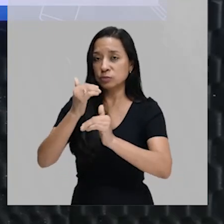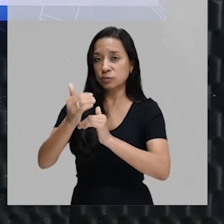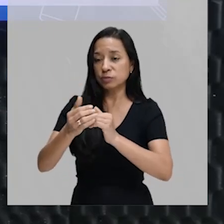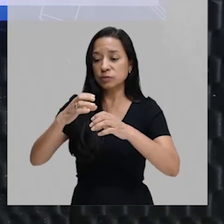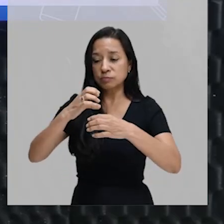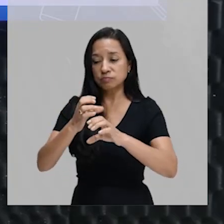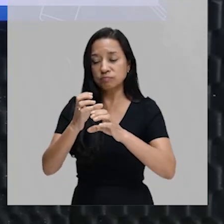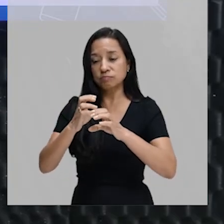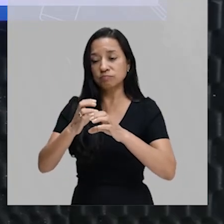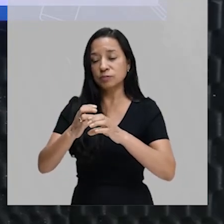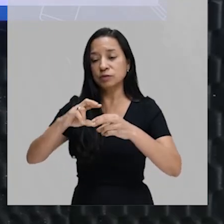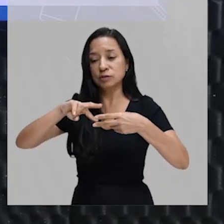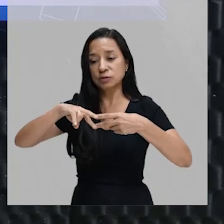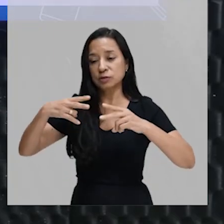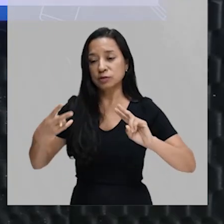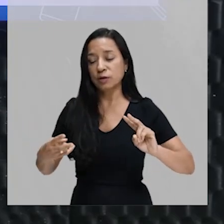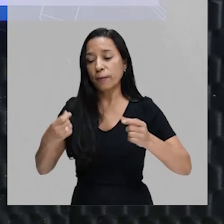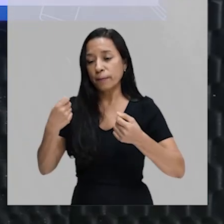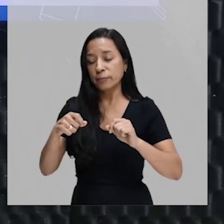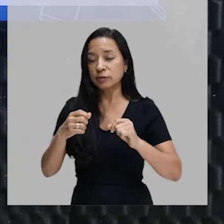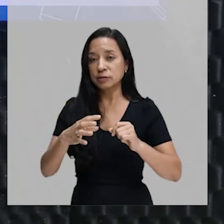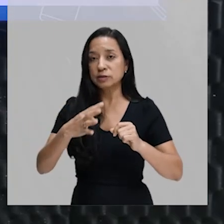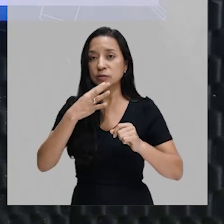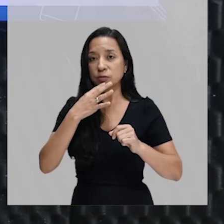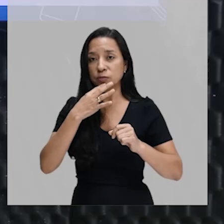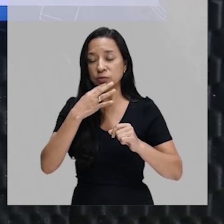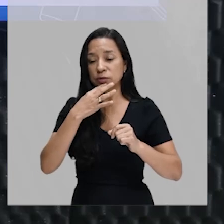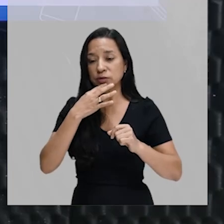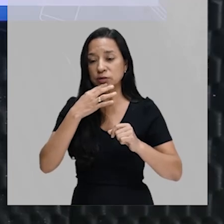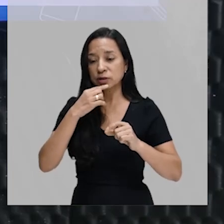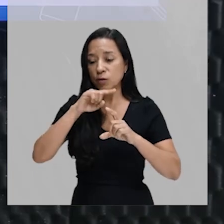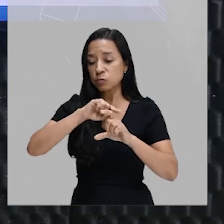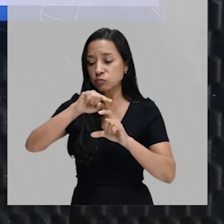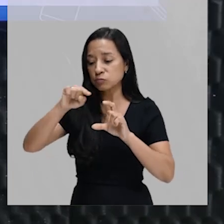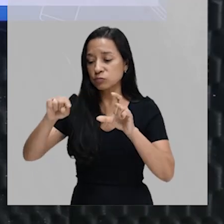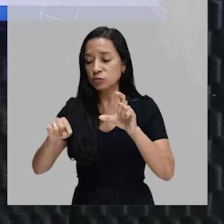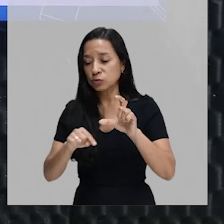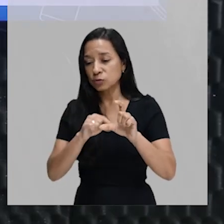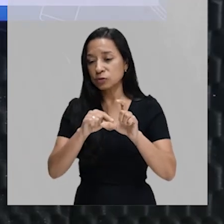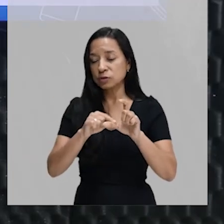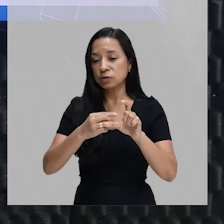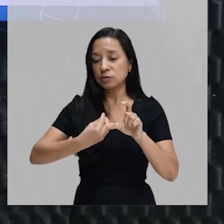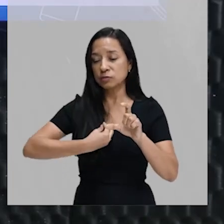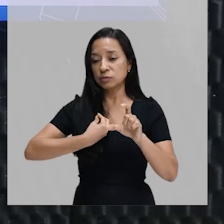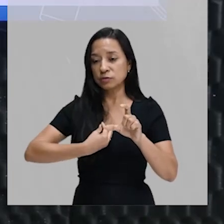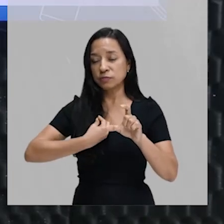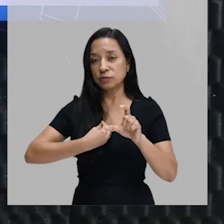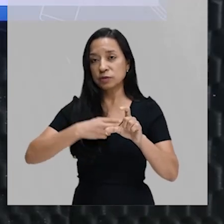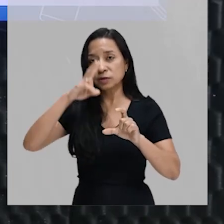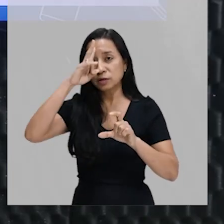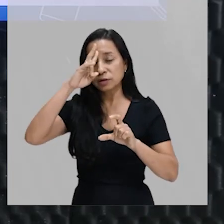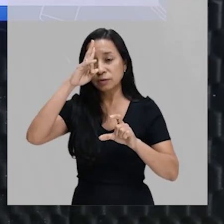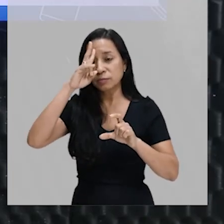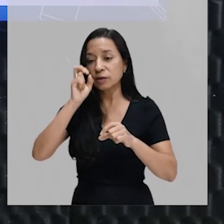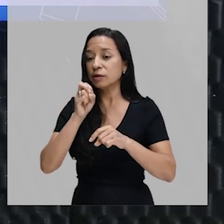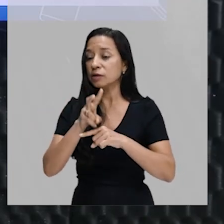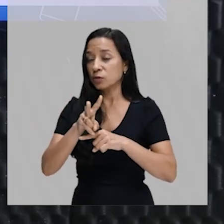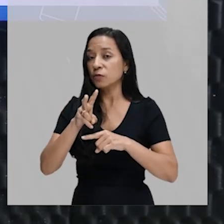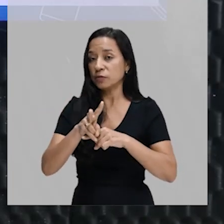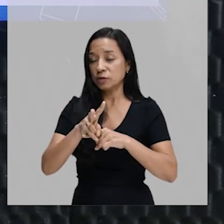relembrar um pouco, conhecer um pouco do ciclo de vida desses indivíduos. Vamos lembrar que os vírus, eles são organismos,